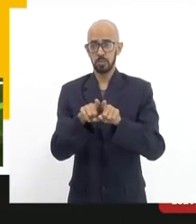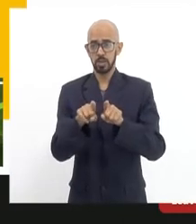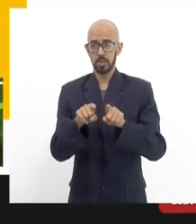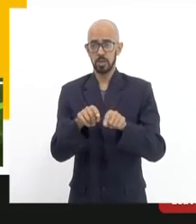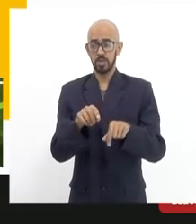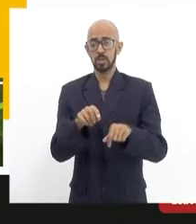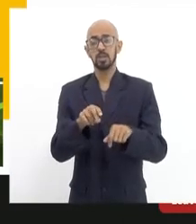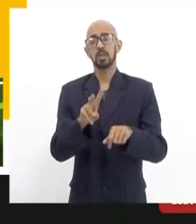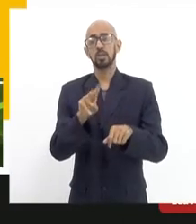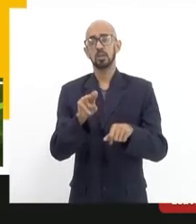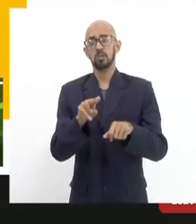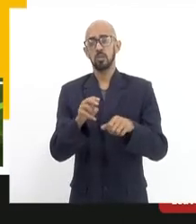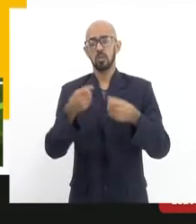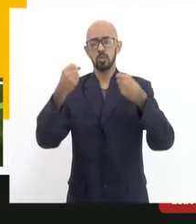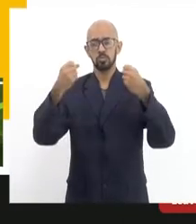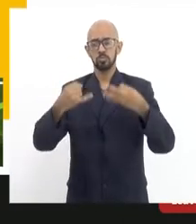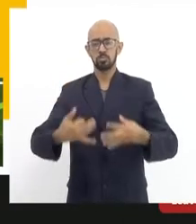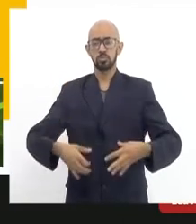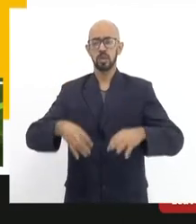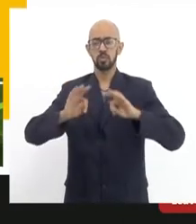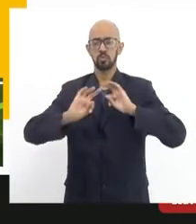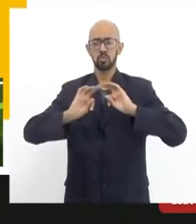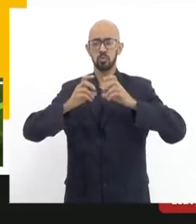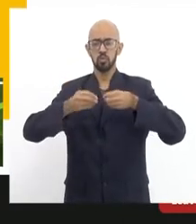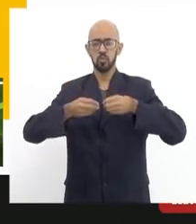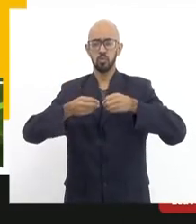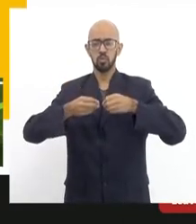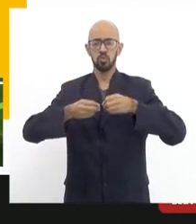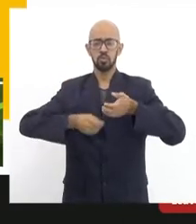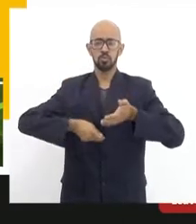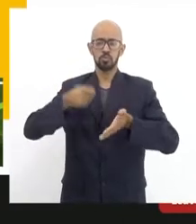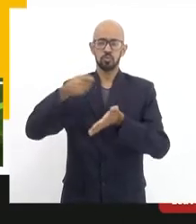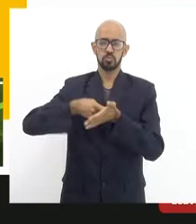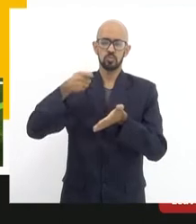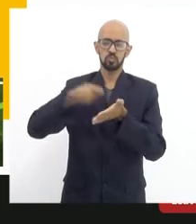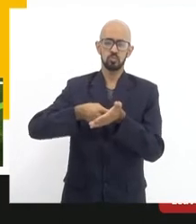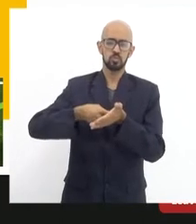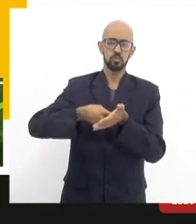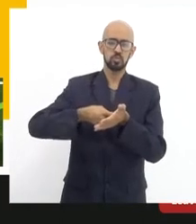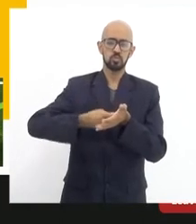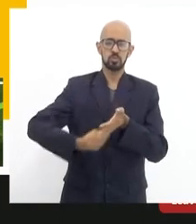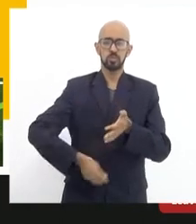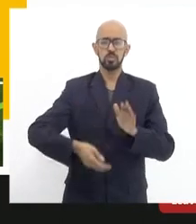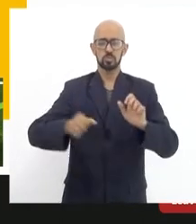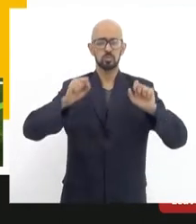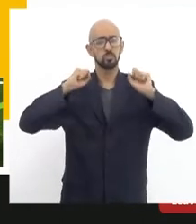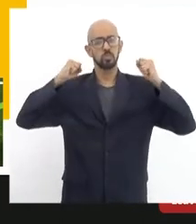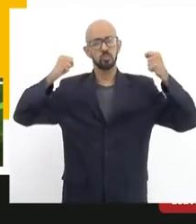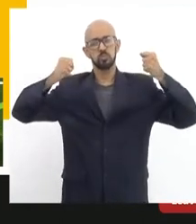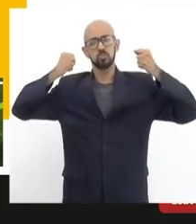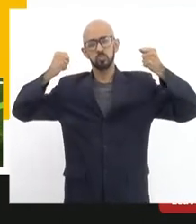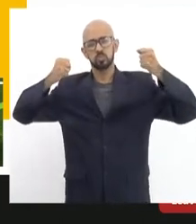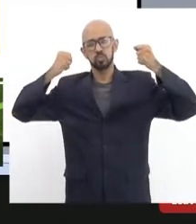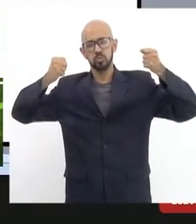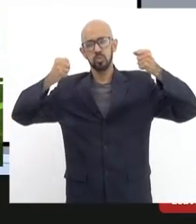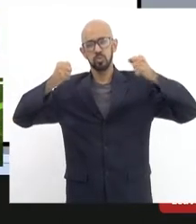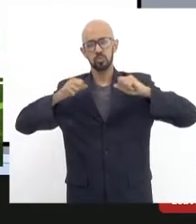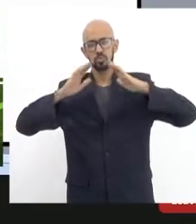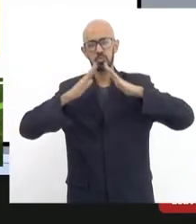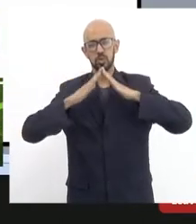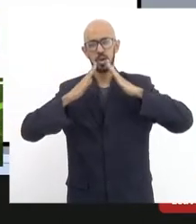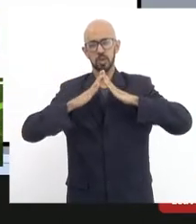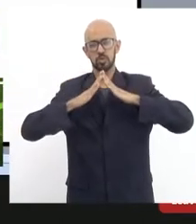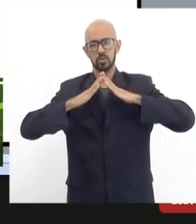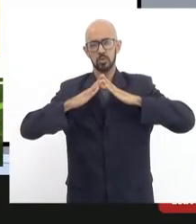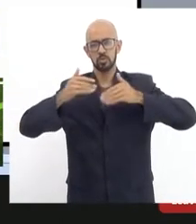vou expor as reivindicações do momento que os moradores de Santa Tereza e a Mast